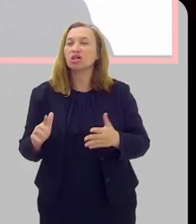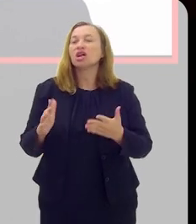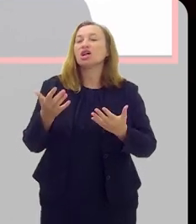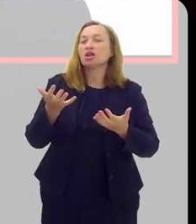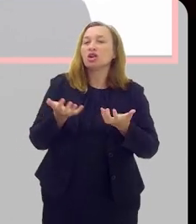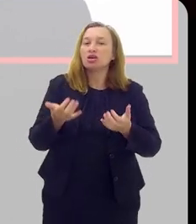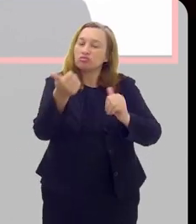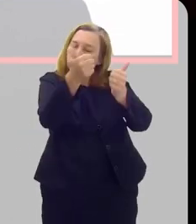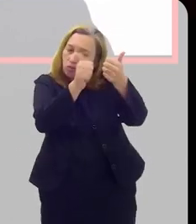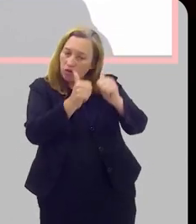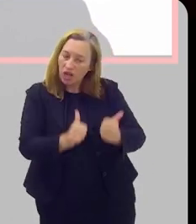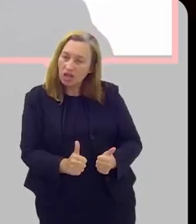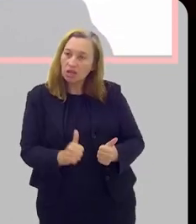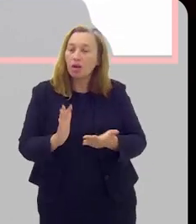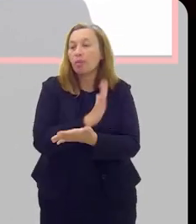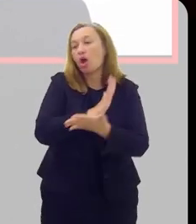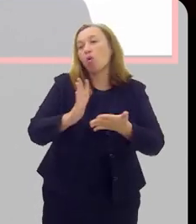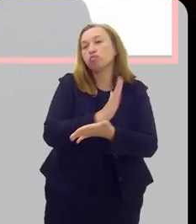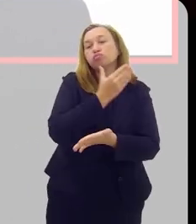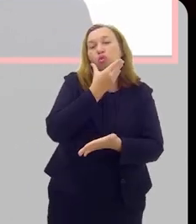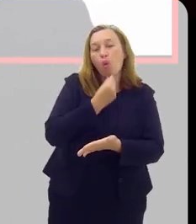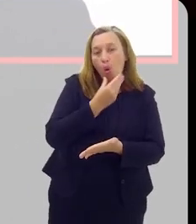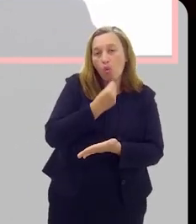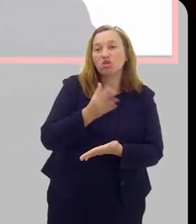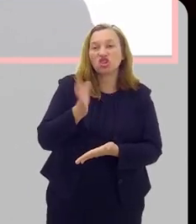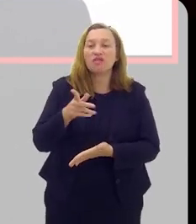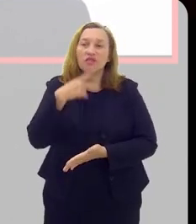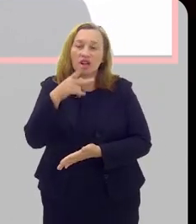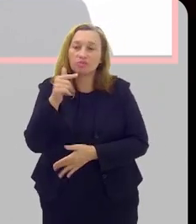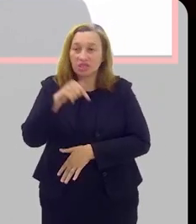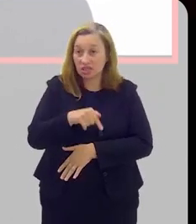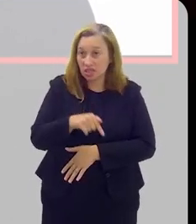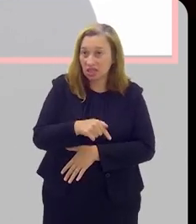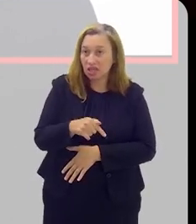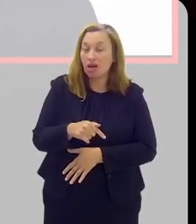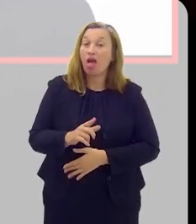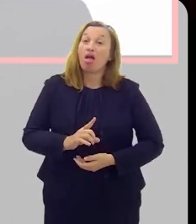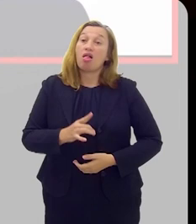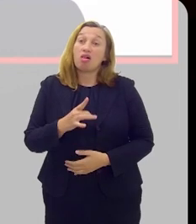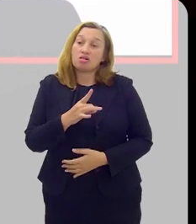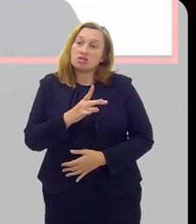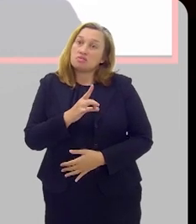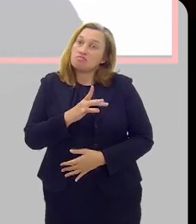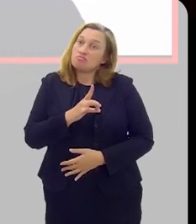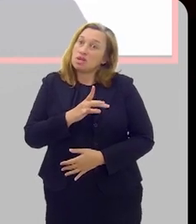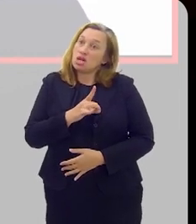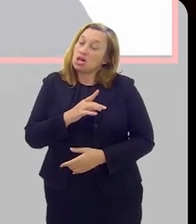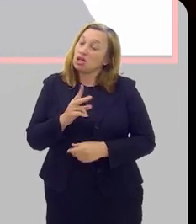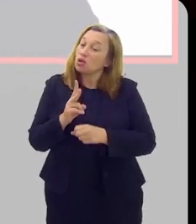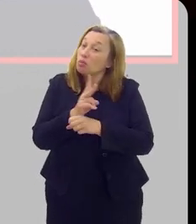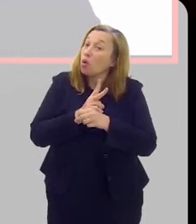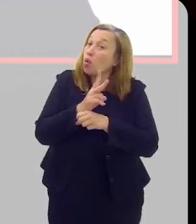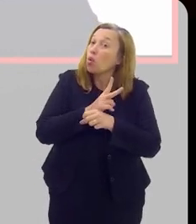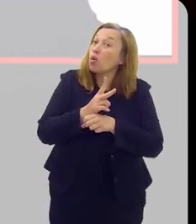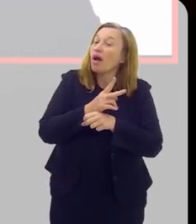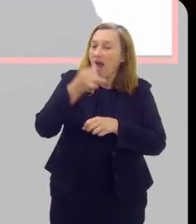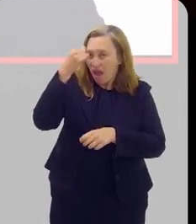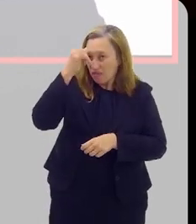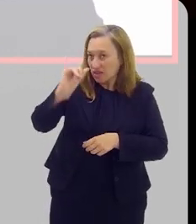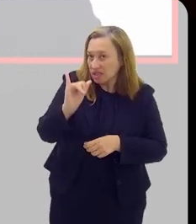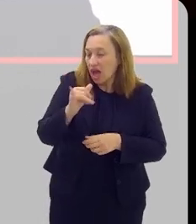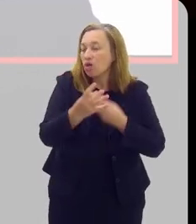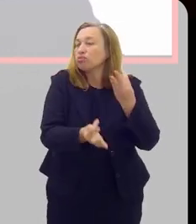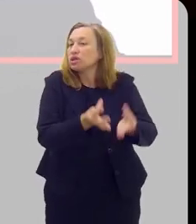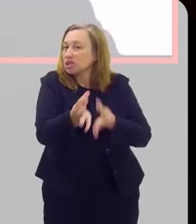avaliação, né? Porque isso, para muitos homens, como a gente já disse aqui, que tem esse receio de procurar a